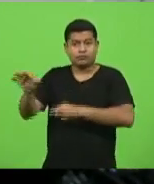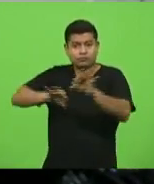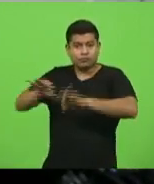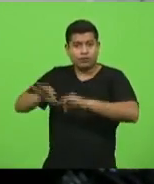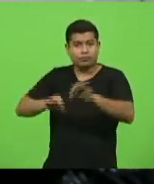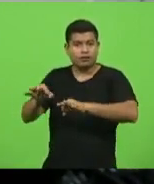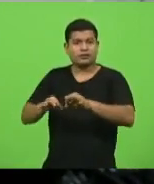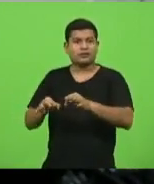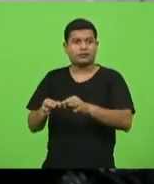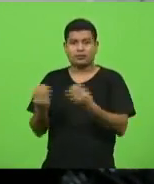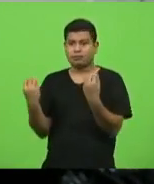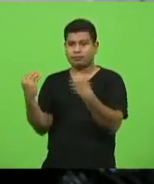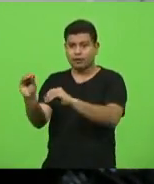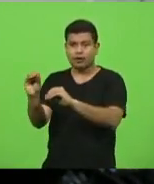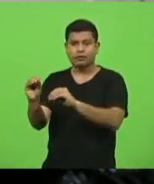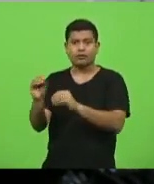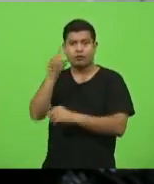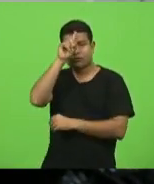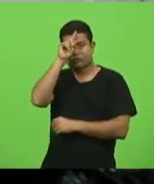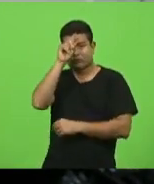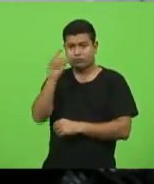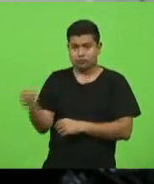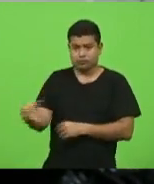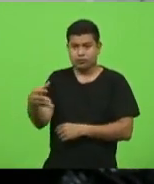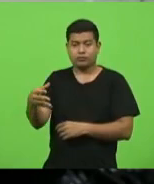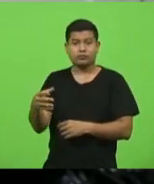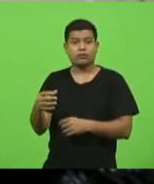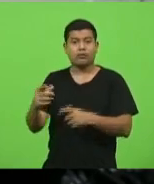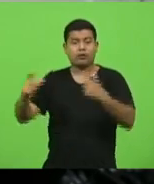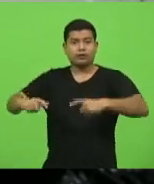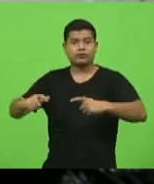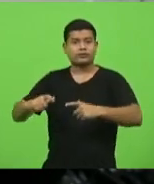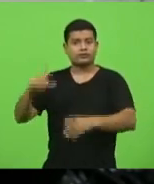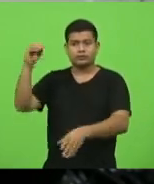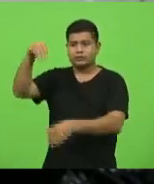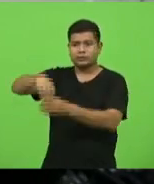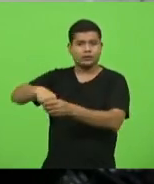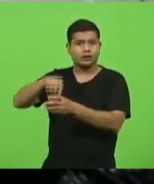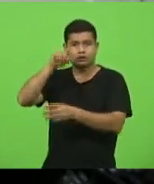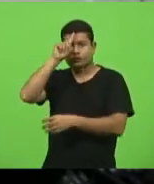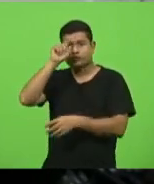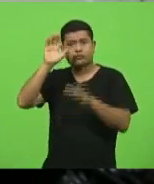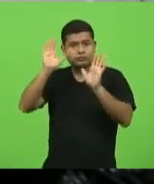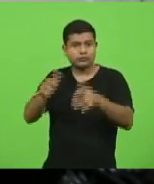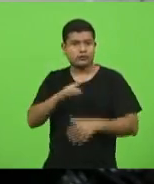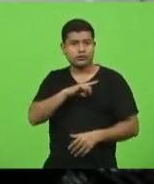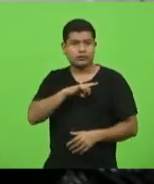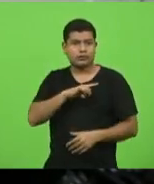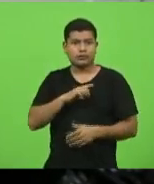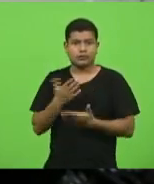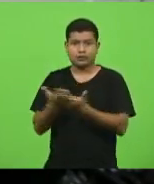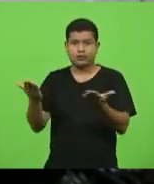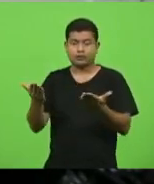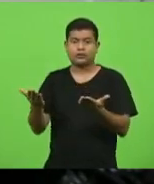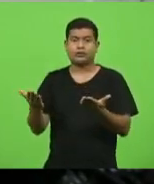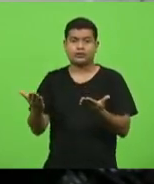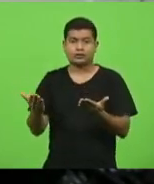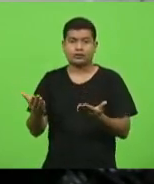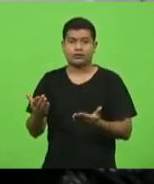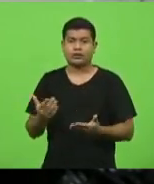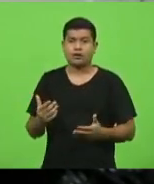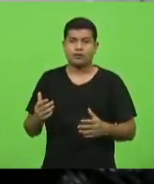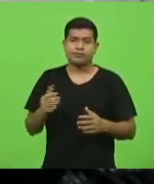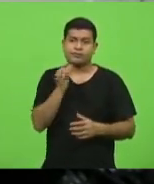Nova Fala, nós temos aqui o Centro Serra, que é um lugar de eventos que está parado, gigantesco, tem transformador,